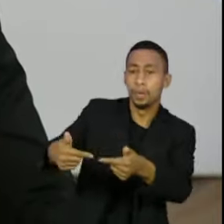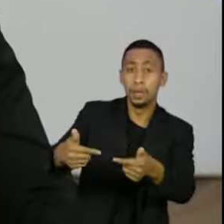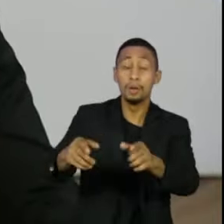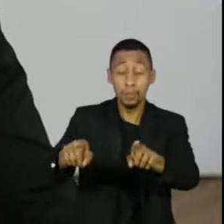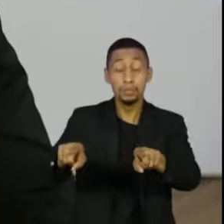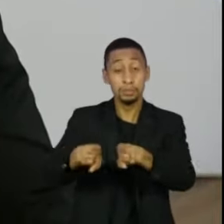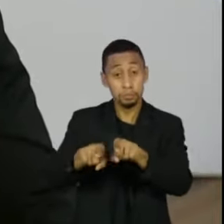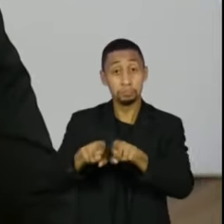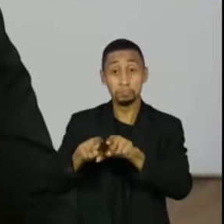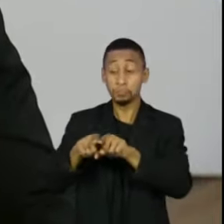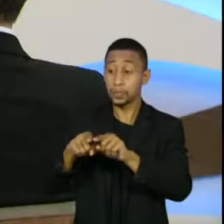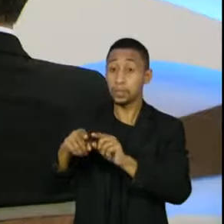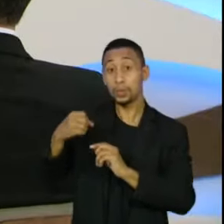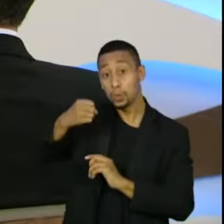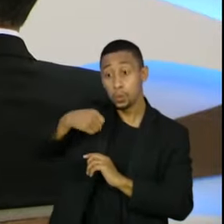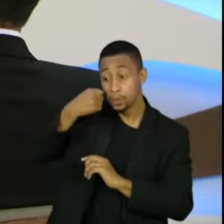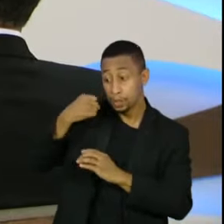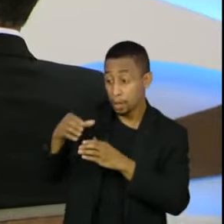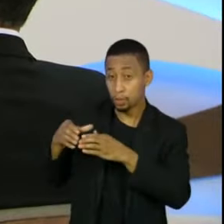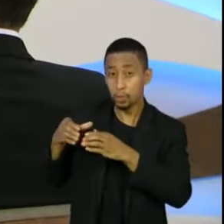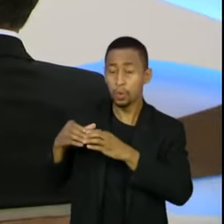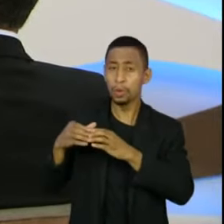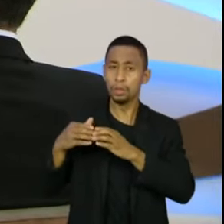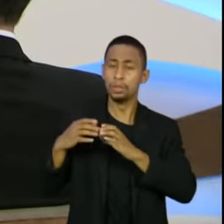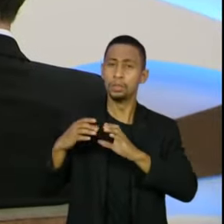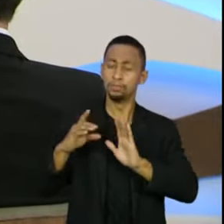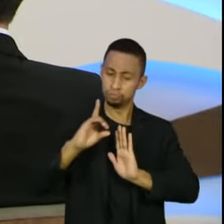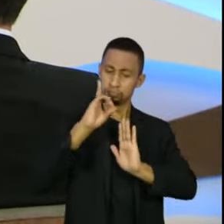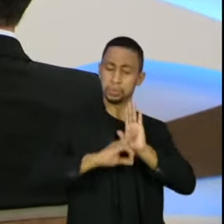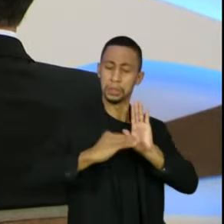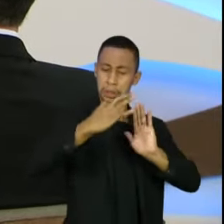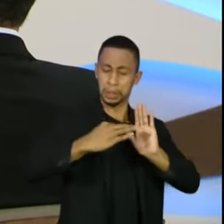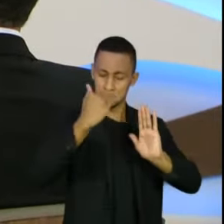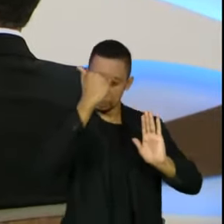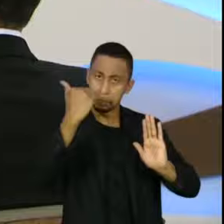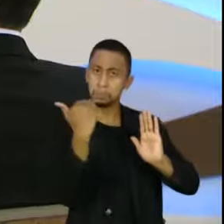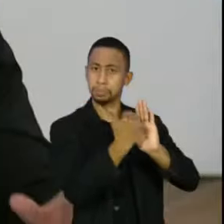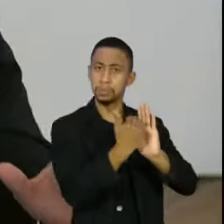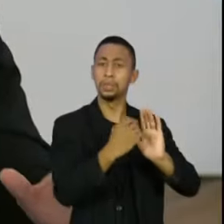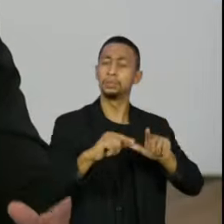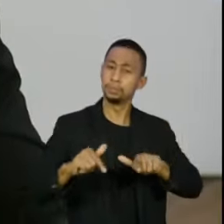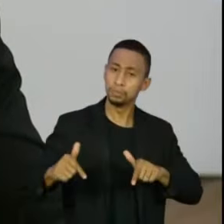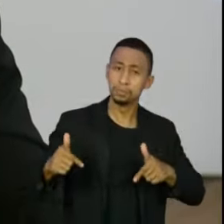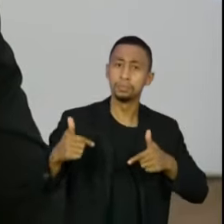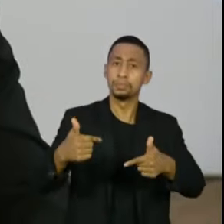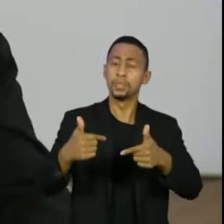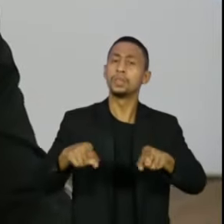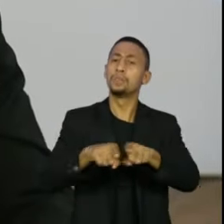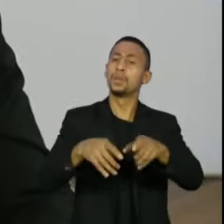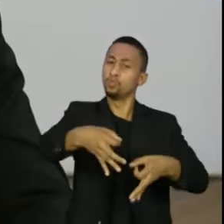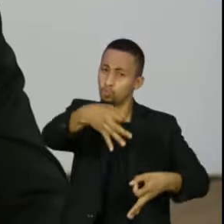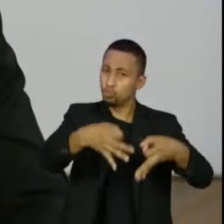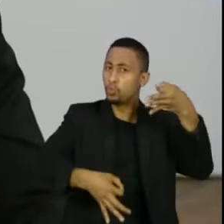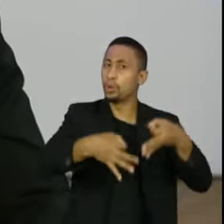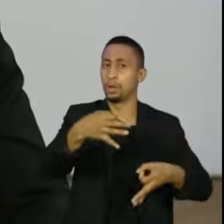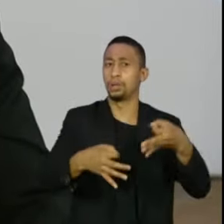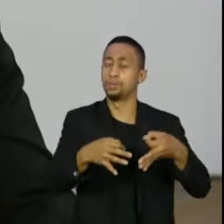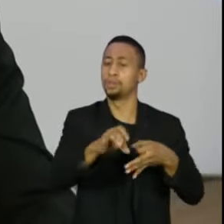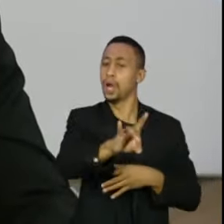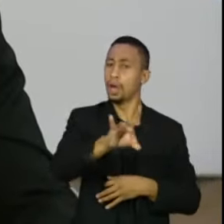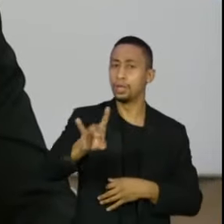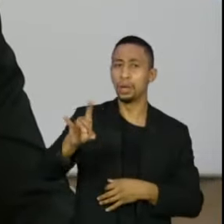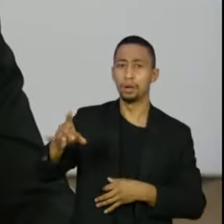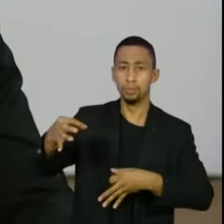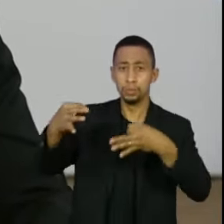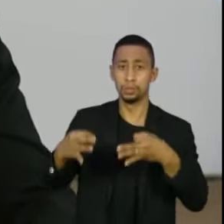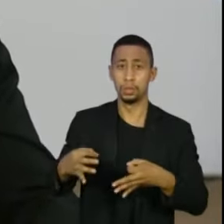demonstrem as suas razões, possam se defender e com o cumprimento do devido processo legal possam ser julgados nas suas representações. Presidente,